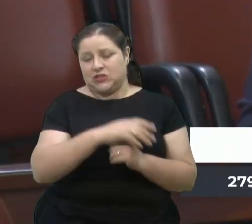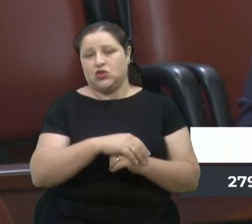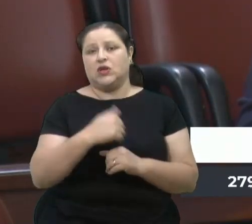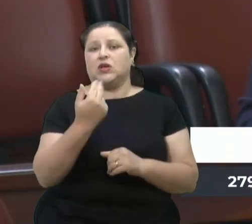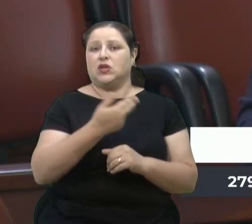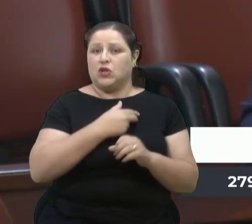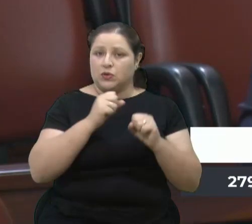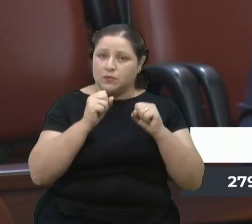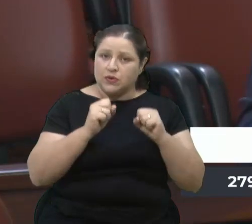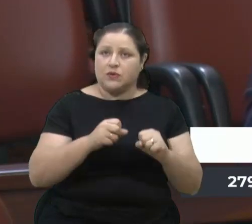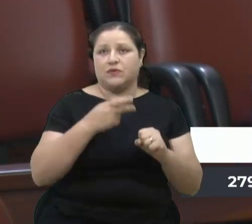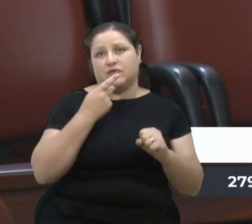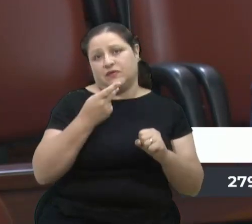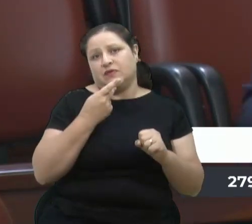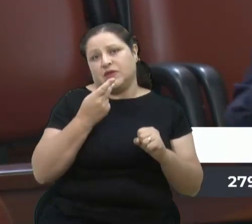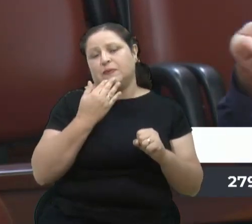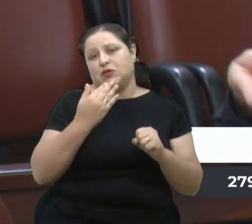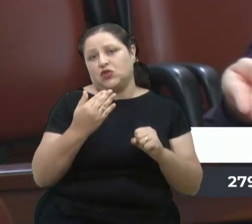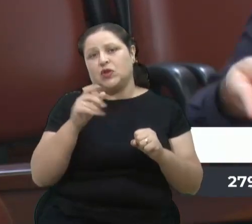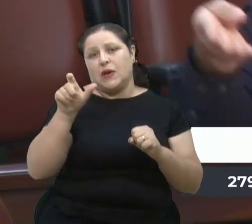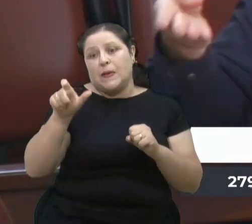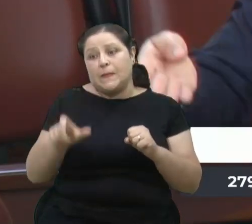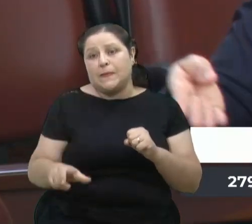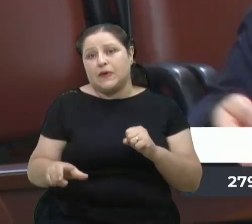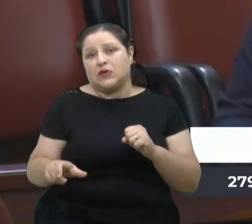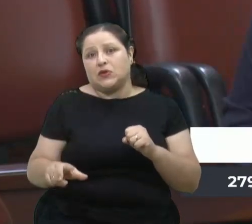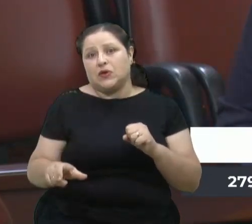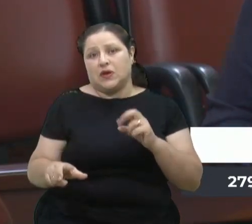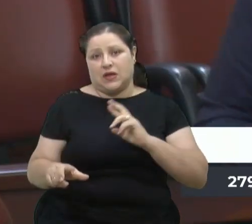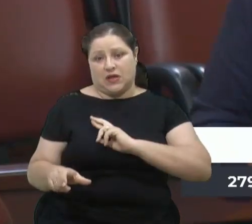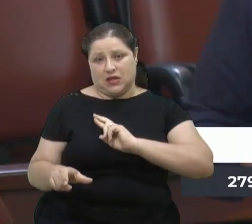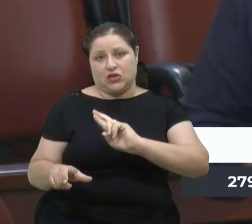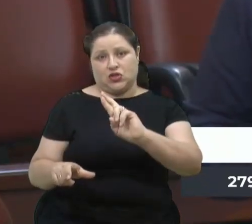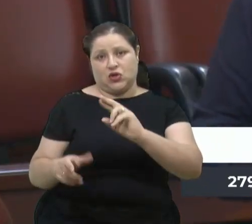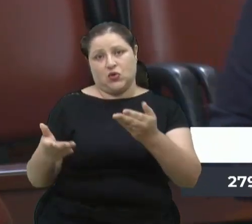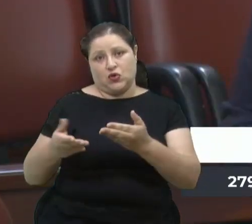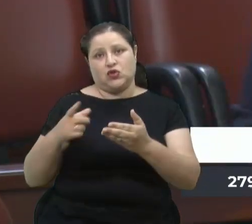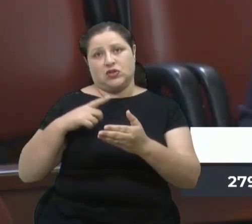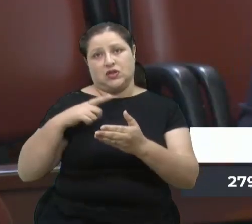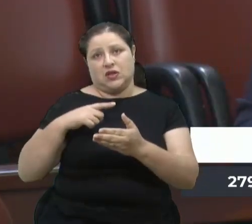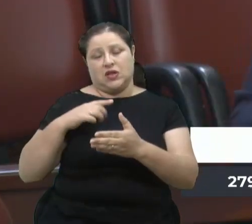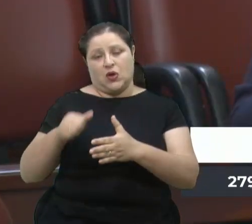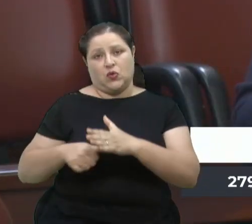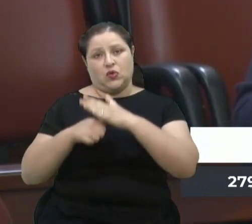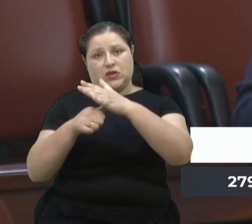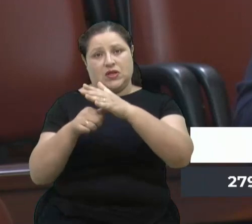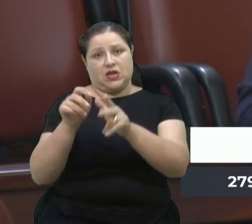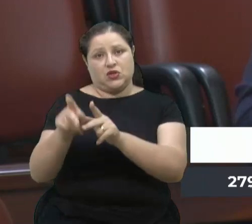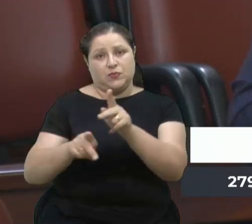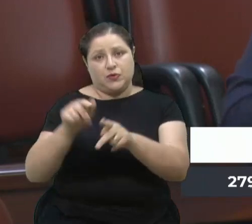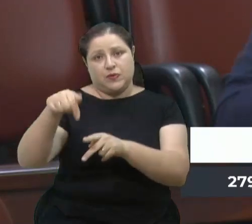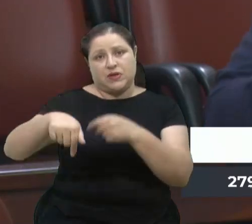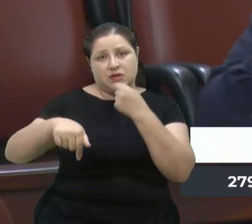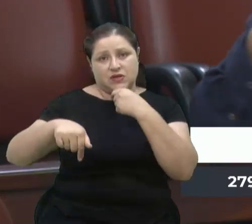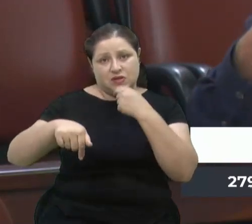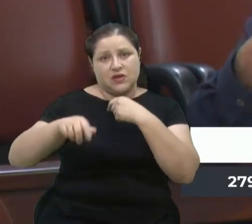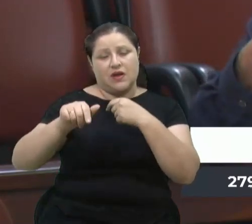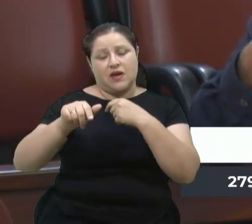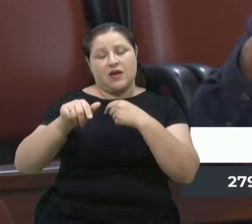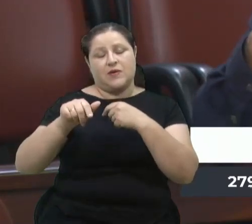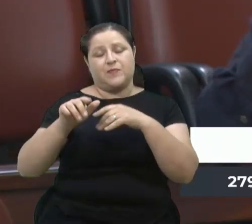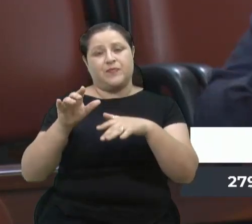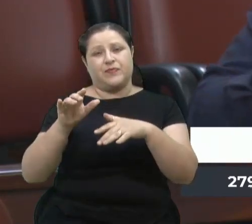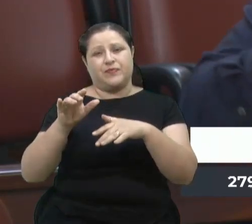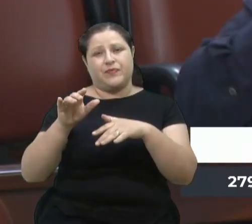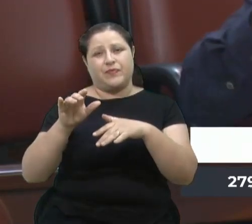é uma pessoa religiosa, mas hoje ele é uma autoridade pública na nossa cidade, que é uma entidade que